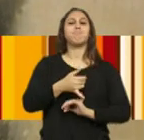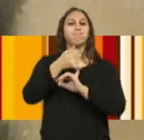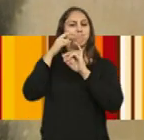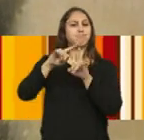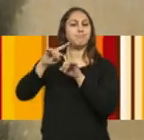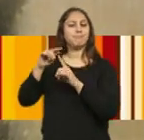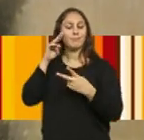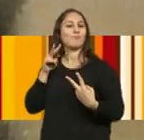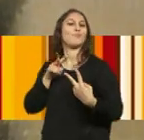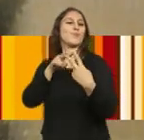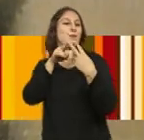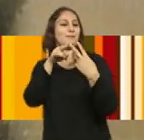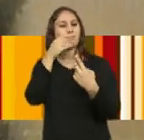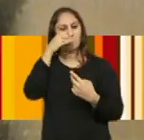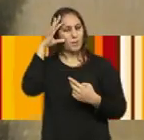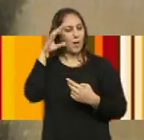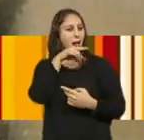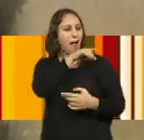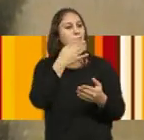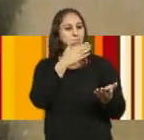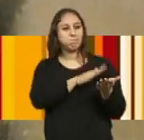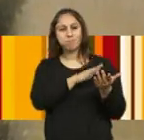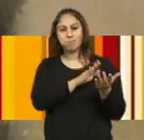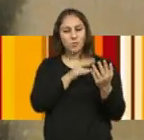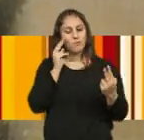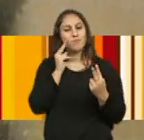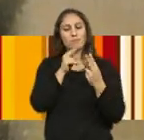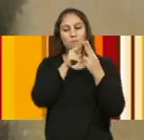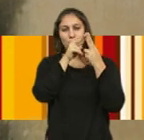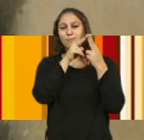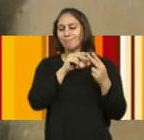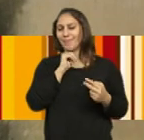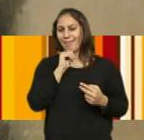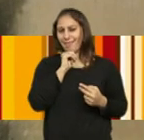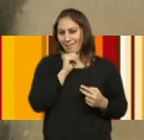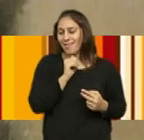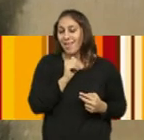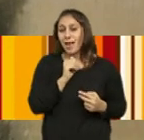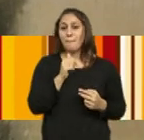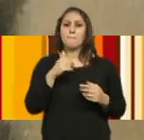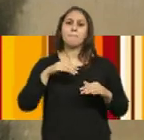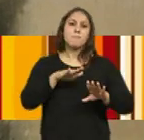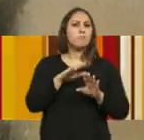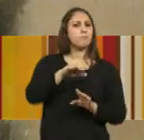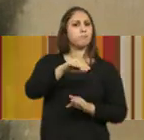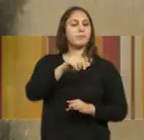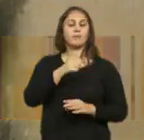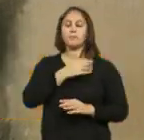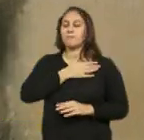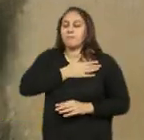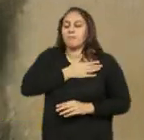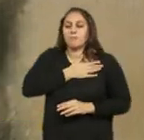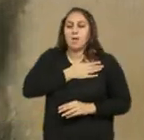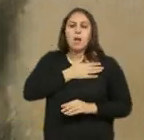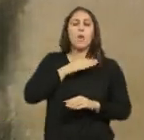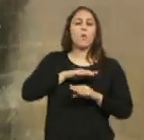amigos, nos almoços, ali no restaurante, mas é sobretudo um sítio que eu aprecio pela